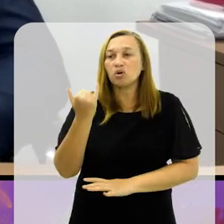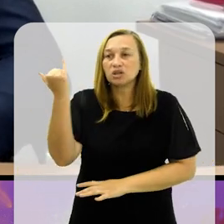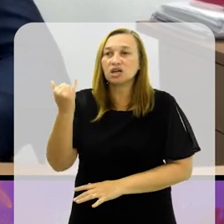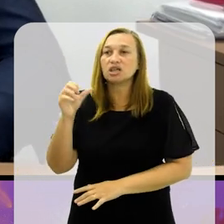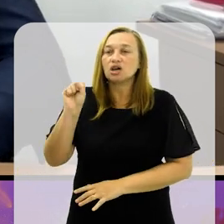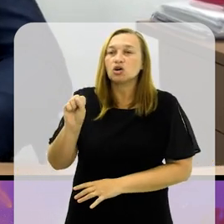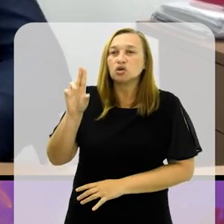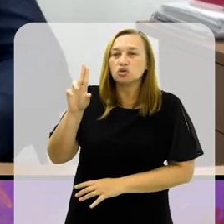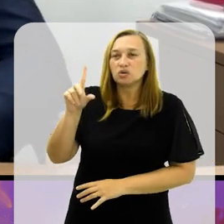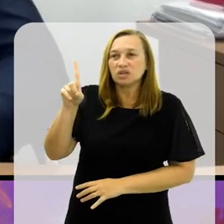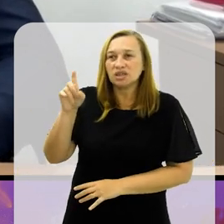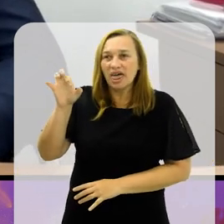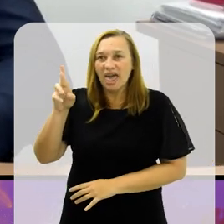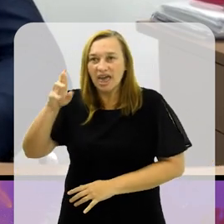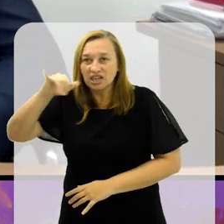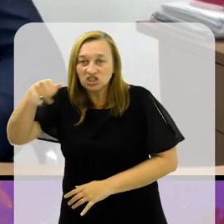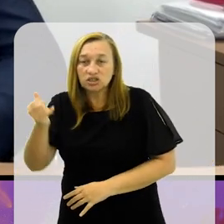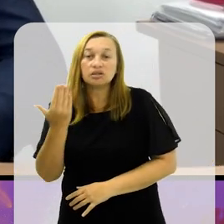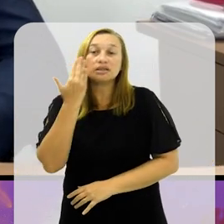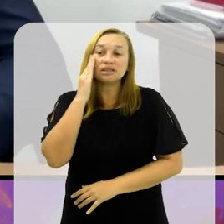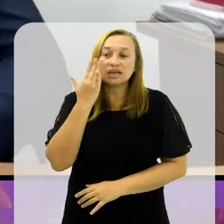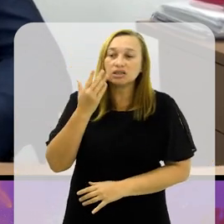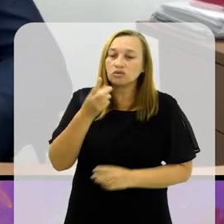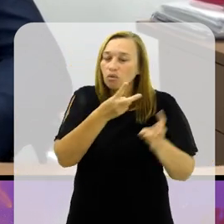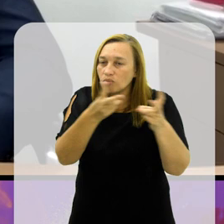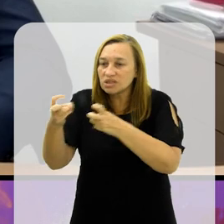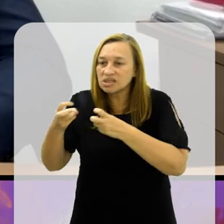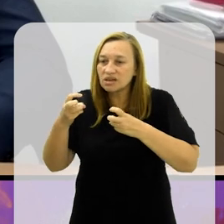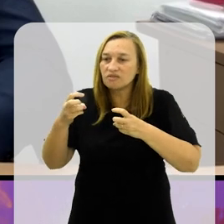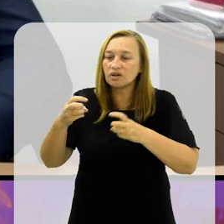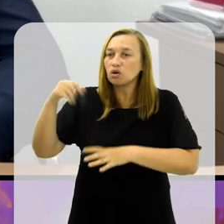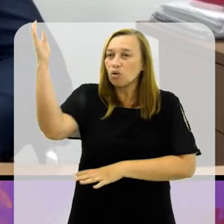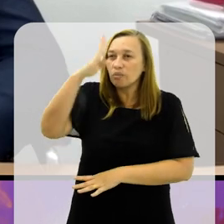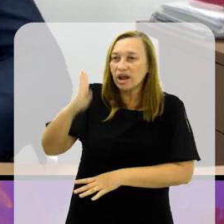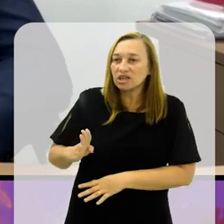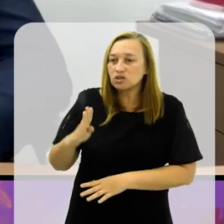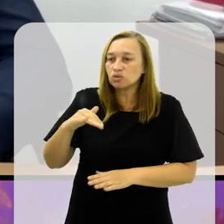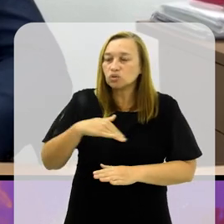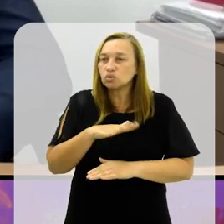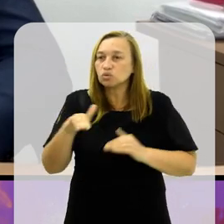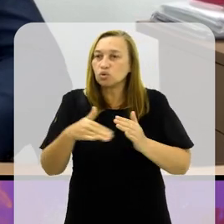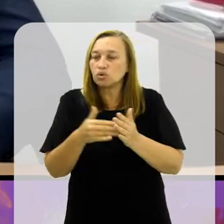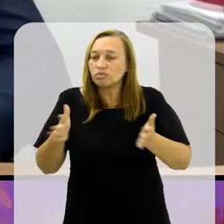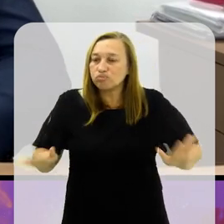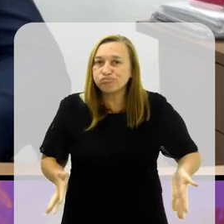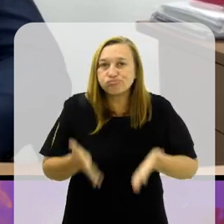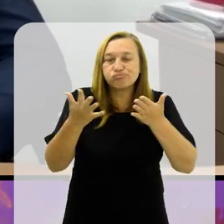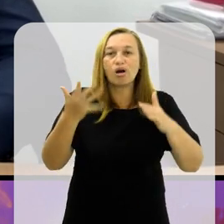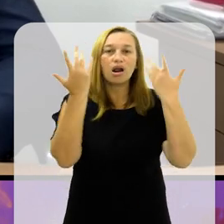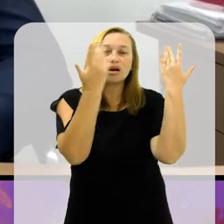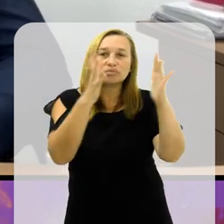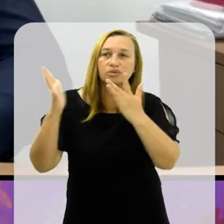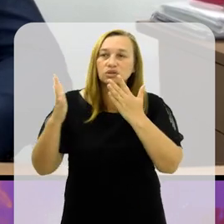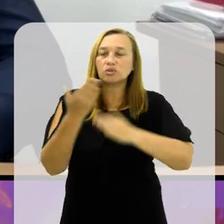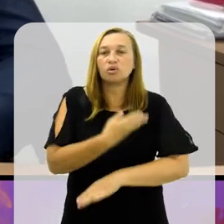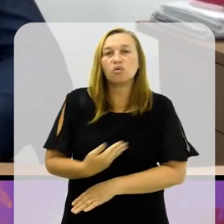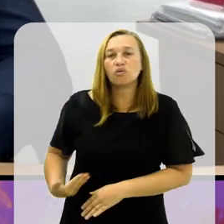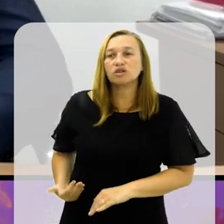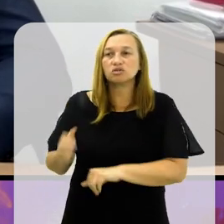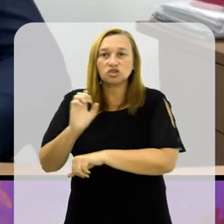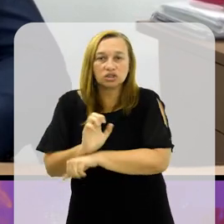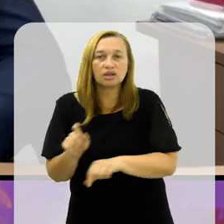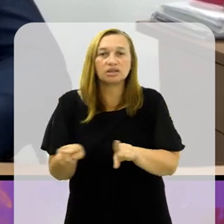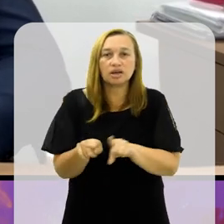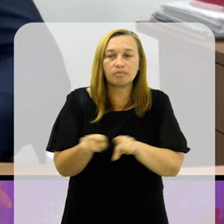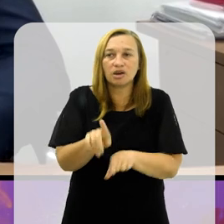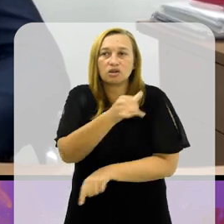entende. Nós estamos com o radar ligado no Brasil inteiro para que essas iniciativas sejam aplaudidas pelo governo do estado